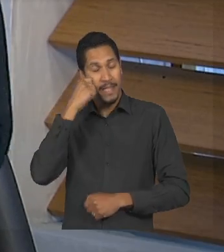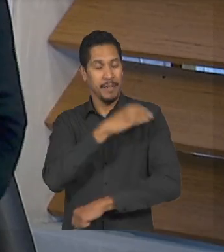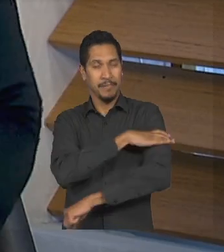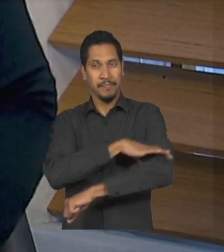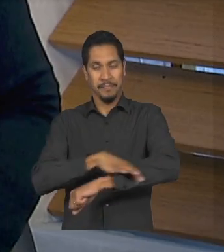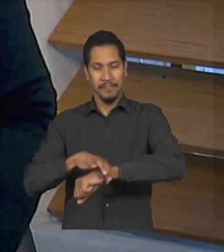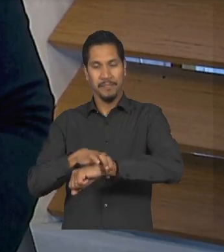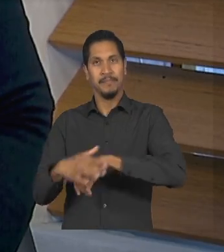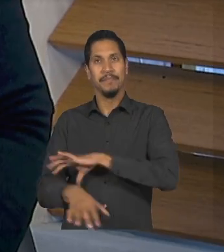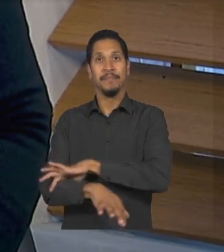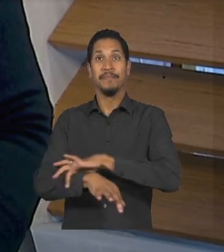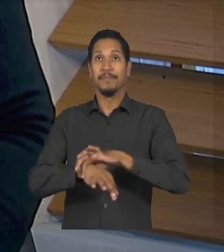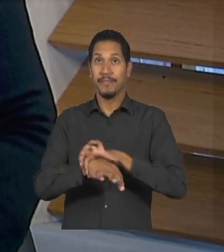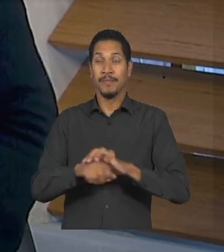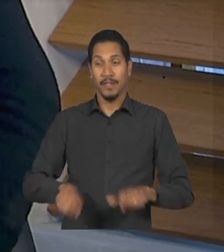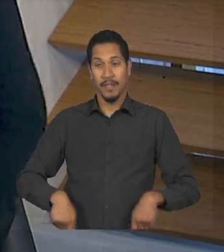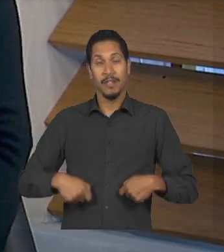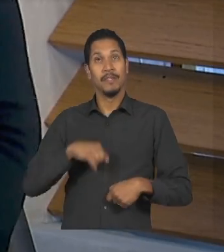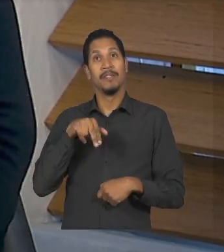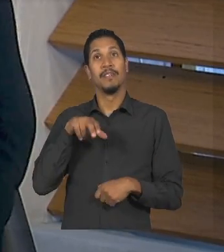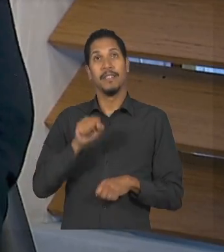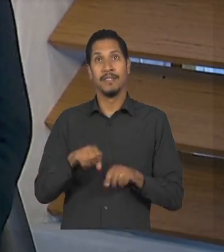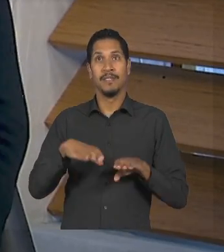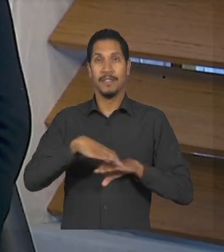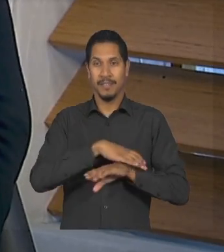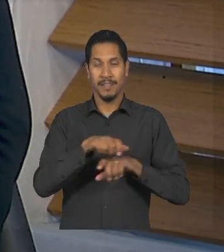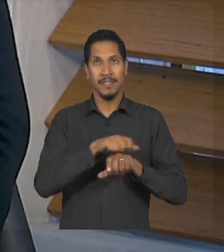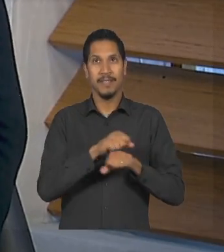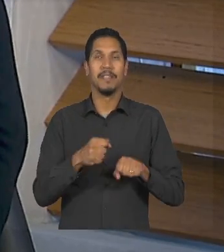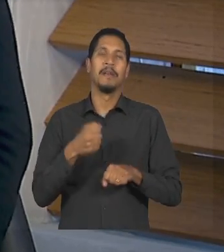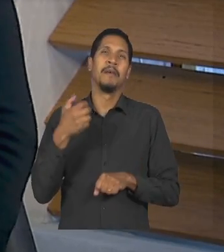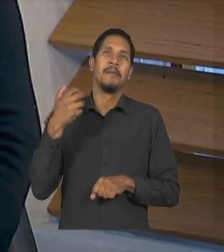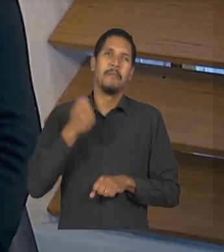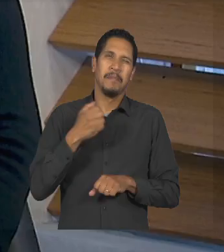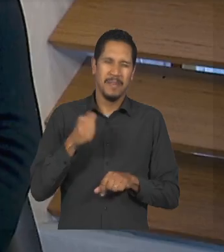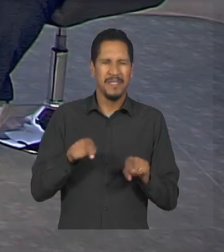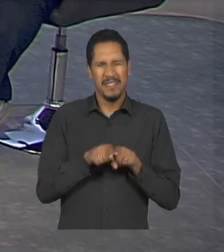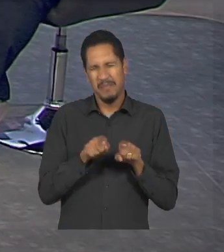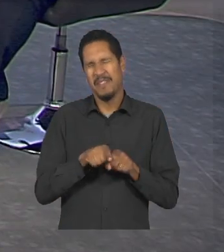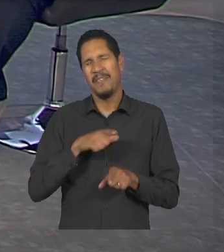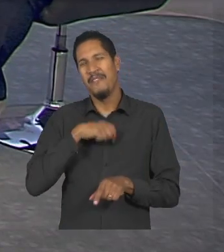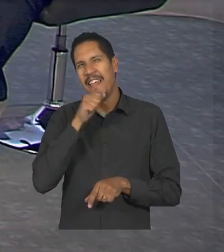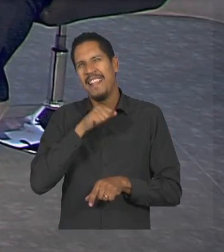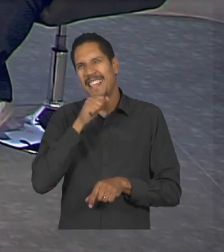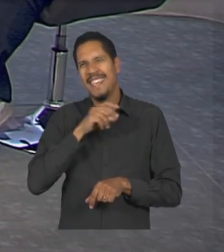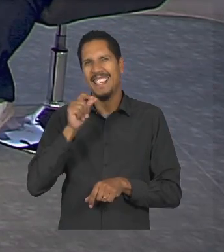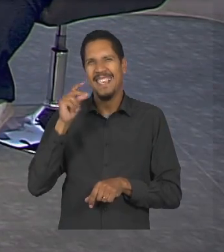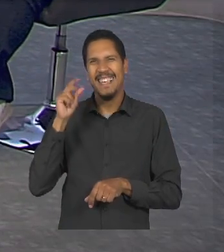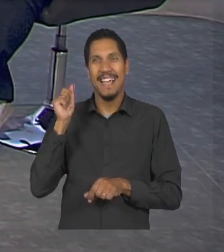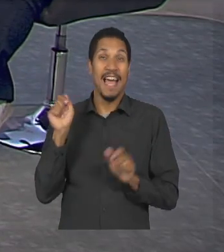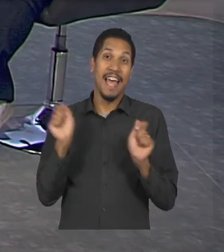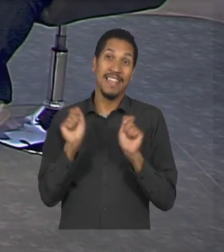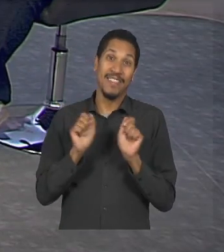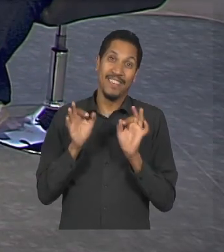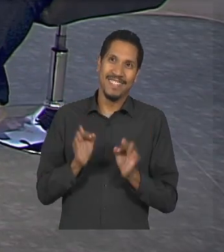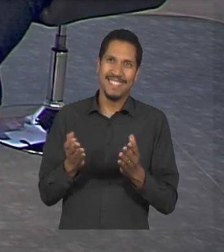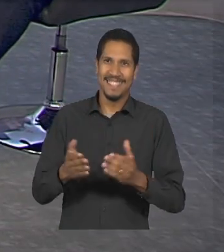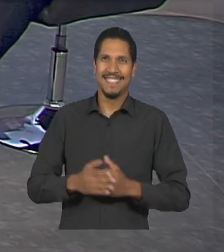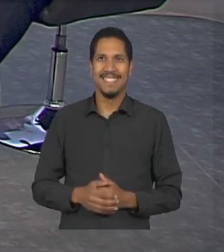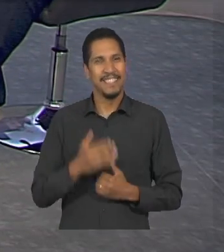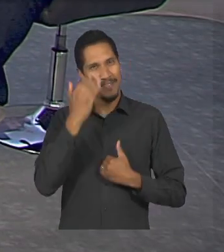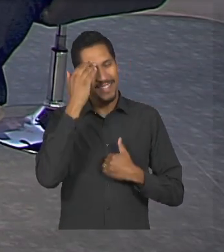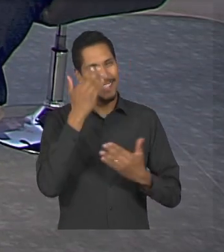comprida uma calça jeans e um tênis branco bem suado que eu adoro muito obrigada pelo convite